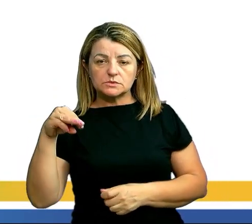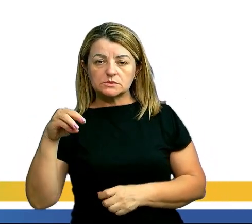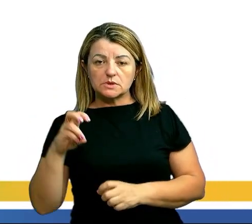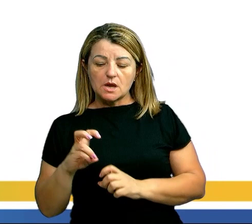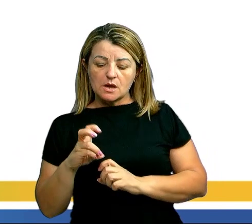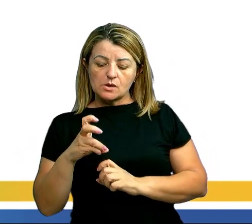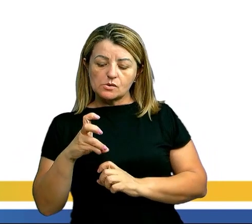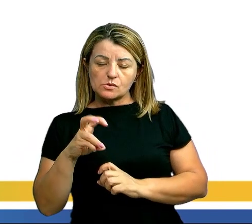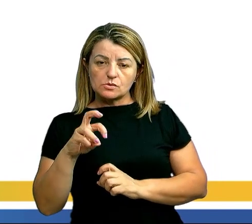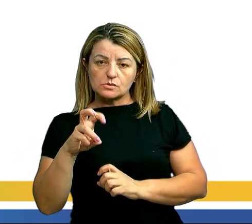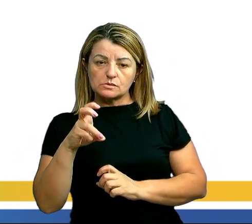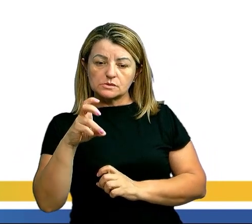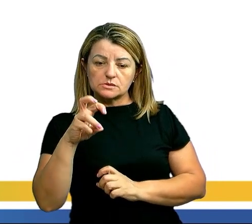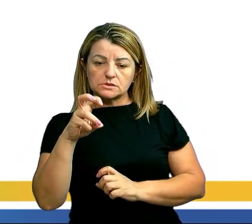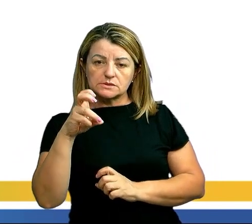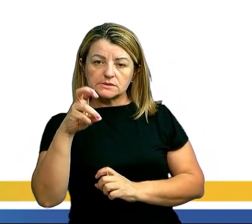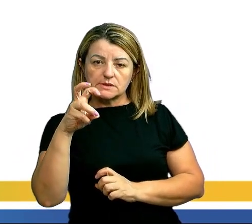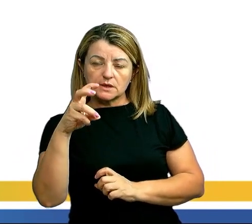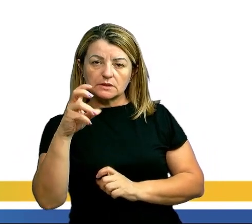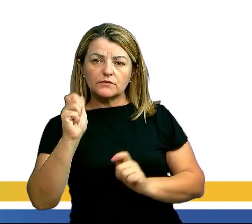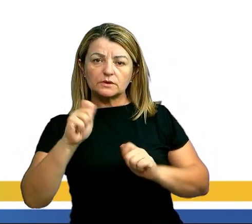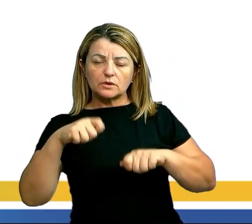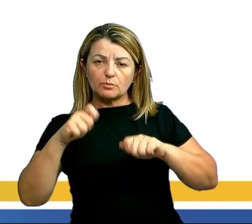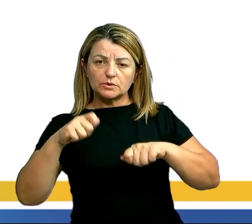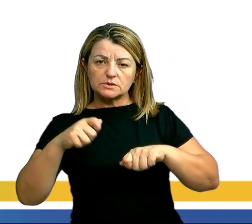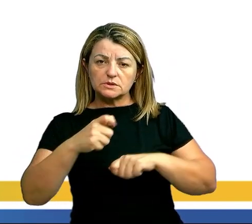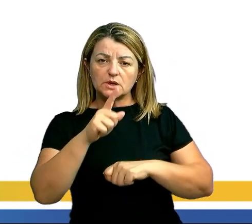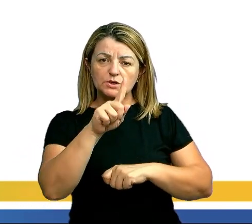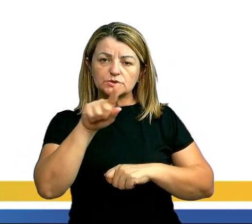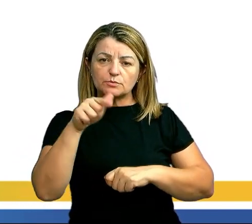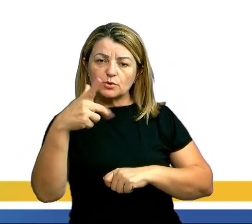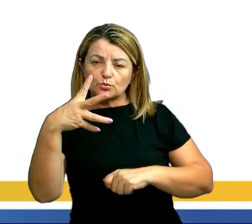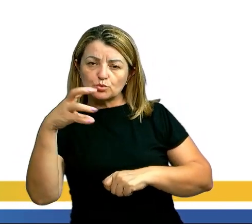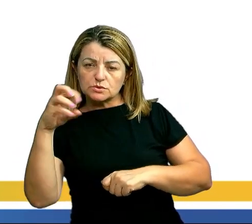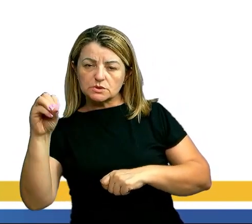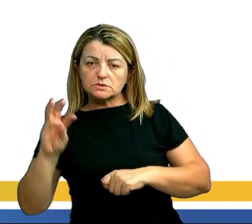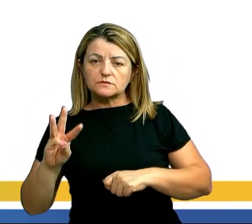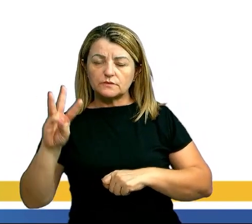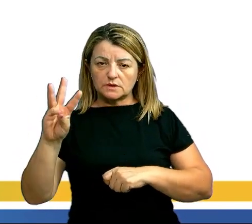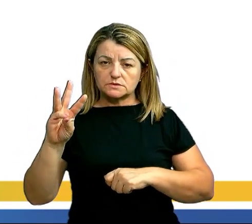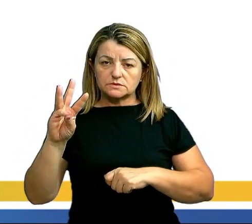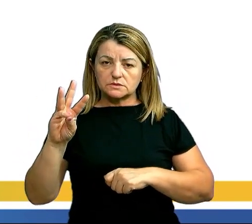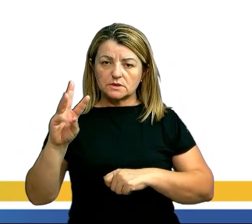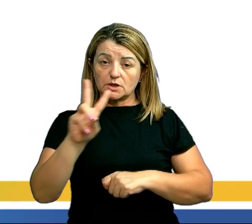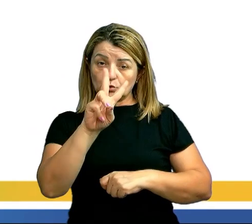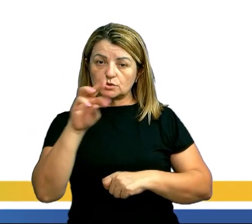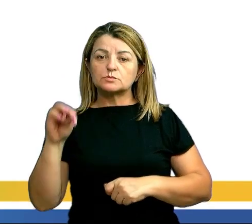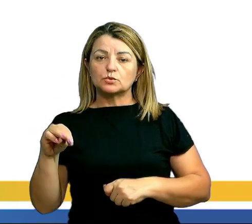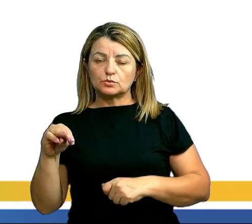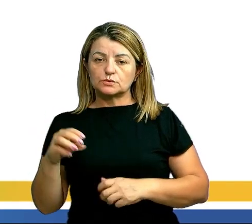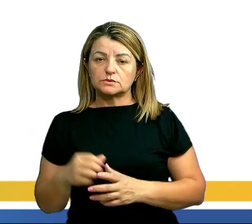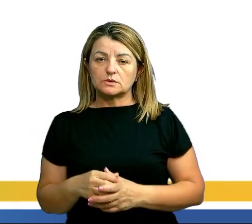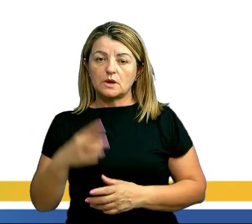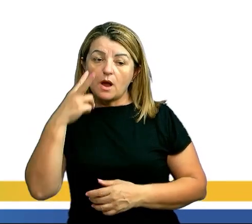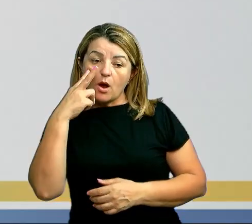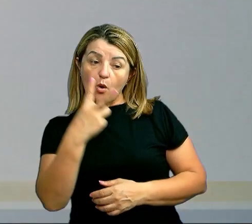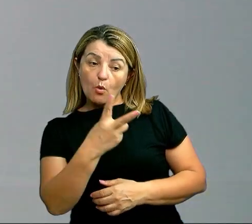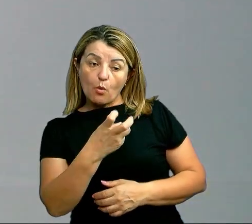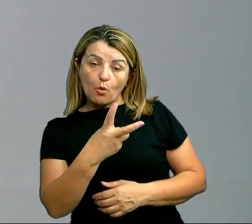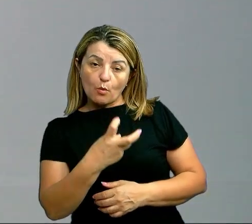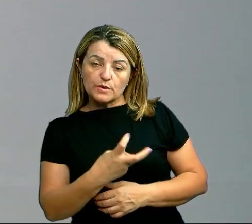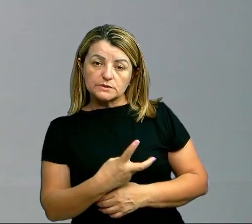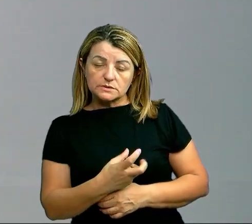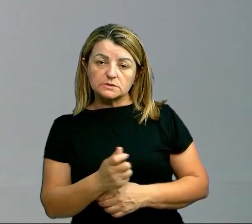escada essa pessoa ela vai desenvolver uma potência de 1200 watts em 2 minutos observa que a